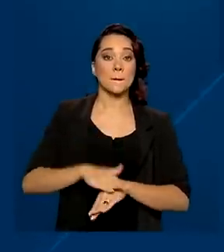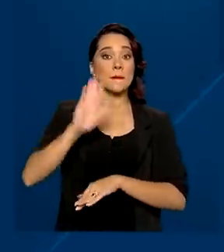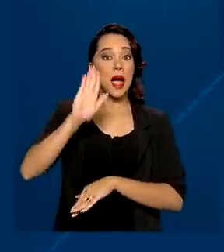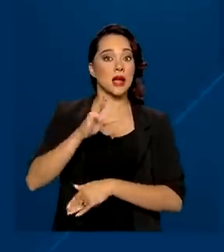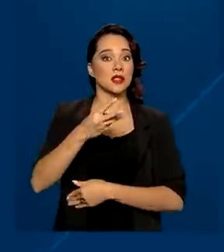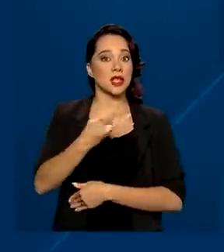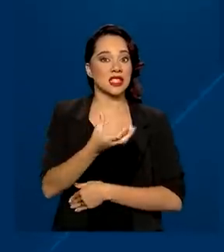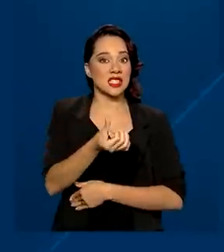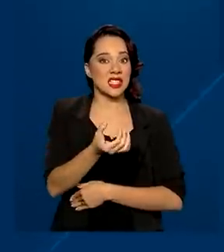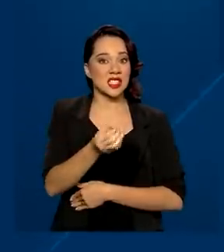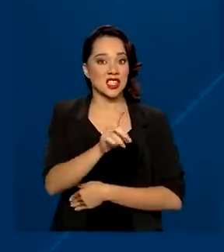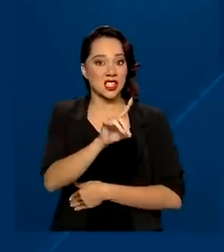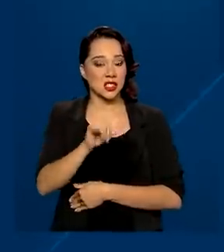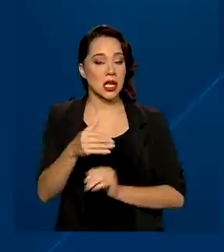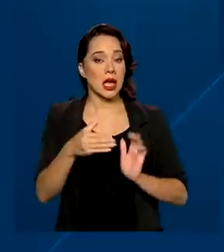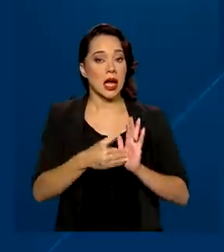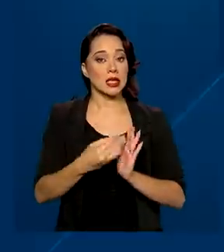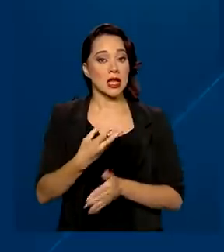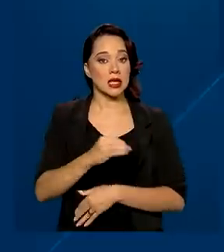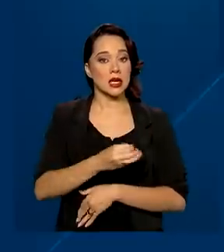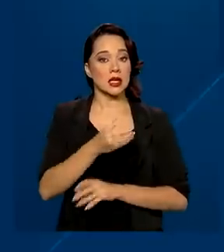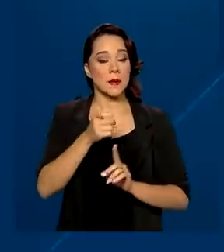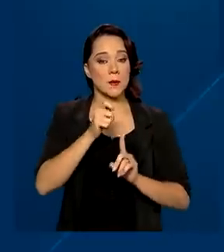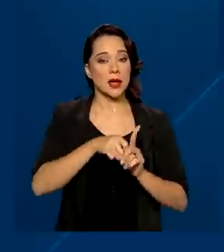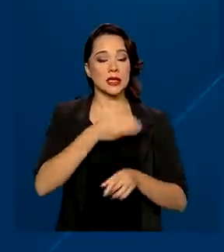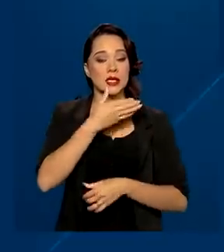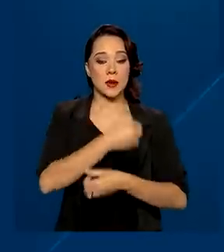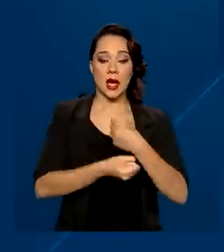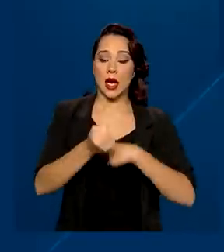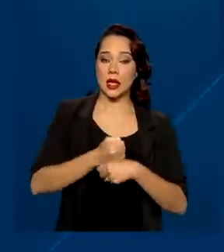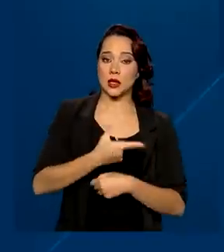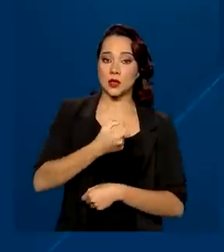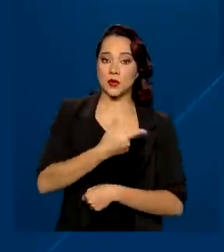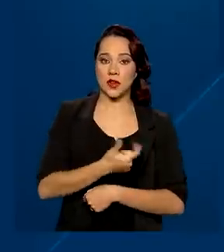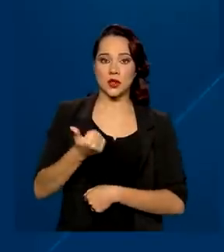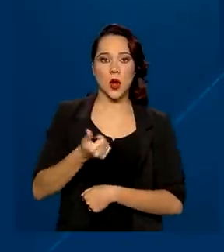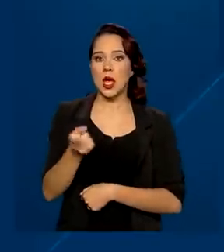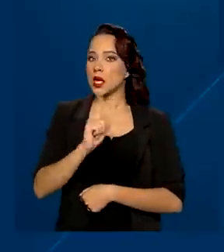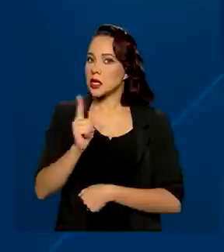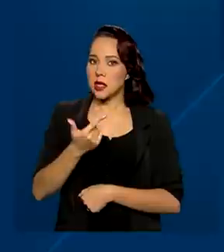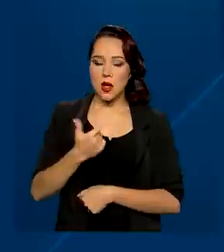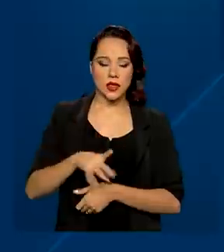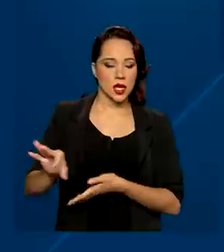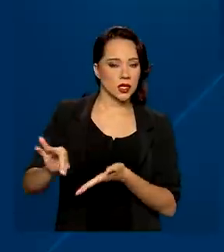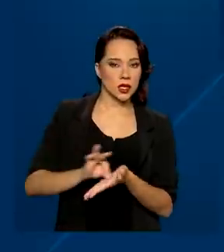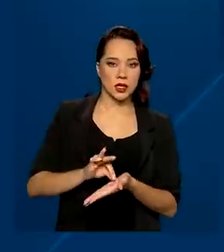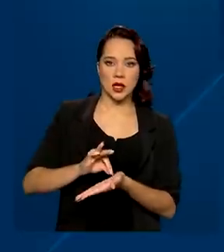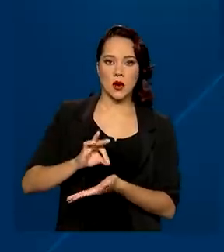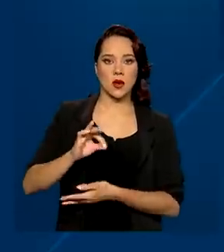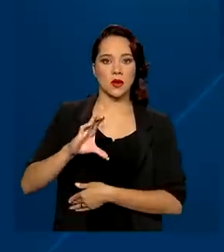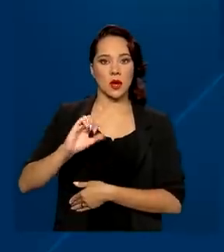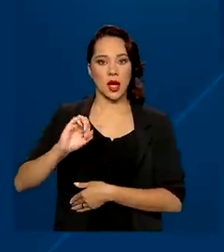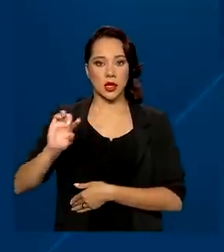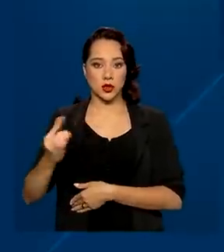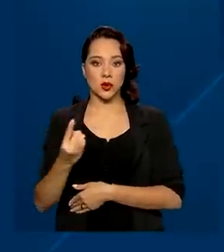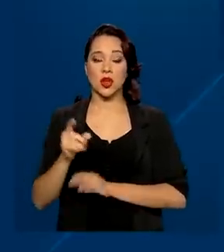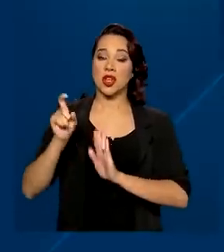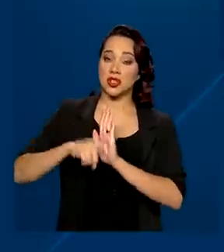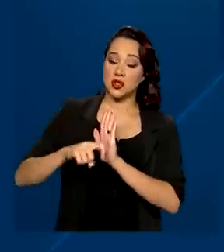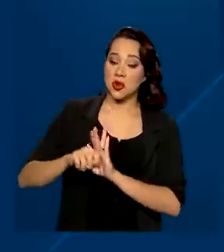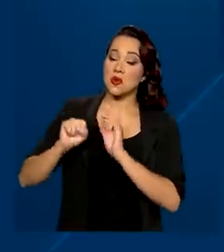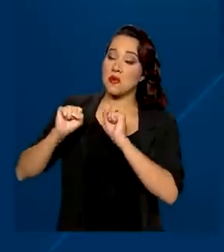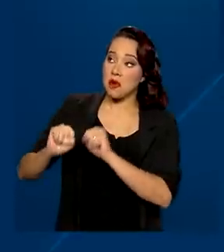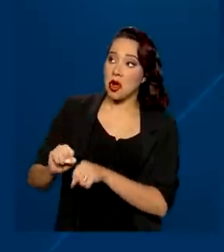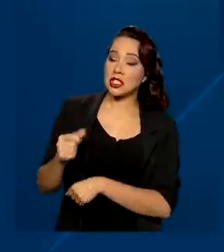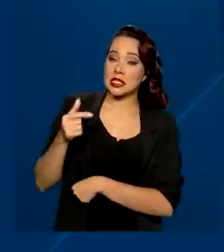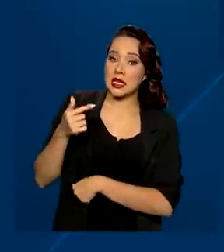dias em 30 de dezembro de 2021 que não sejam inscritos no Cadastro Único, o desconto pode ser